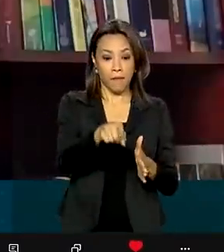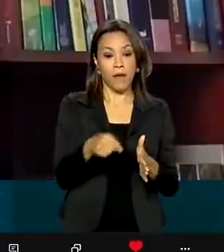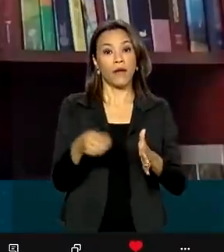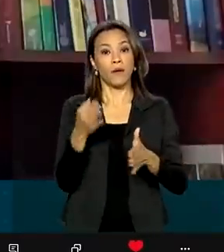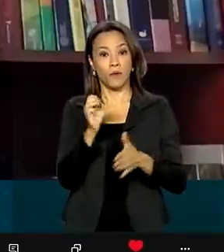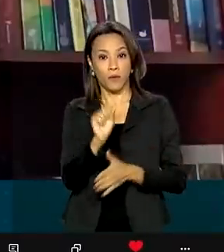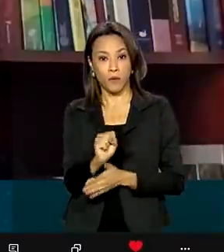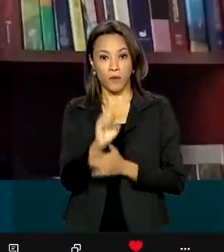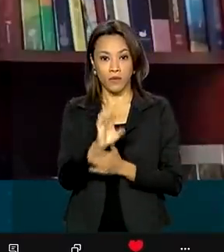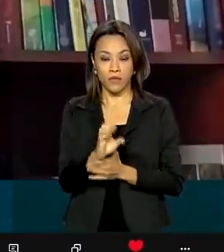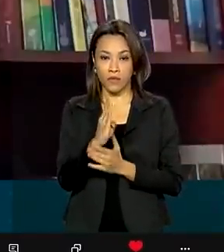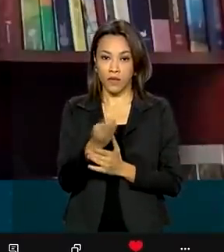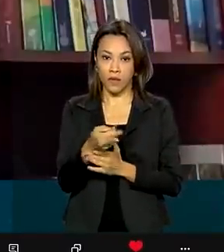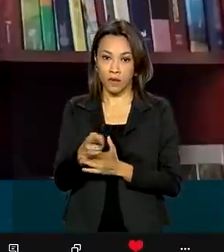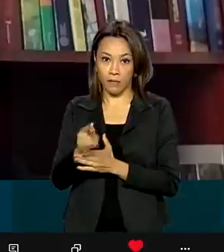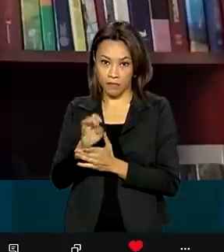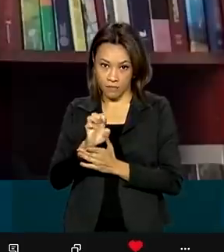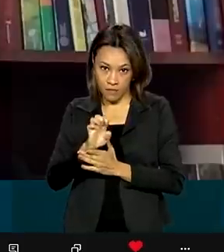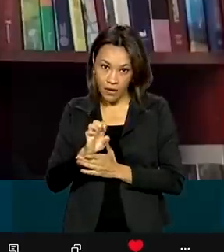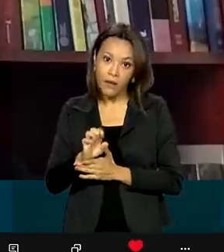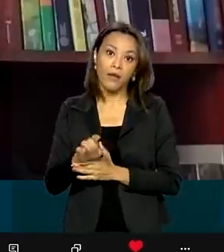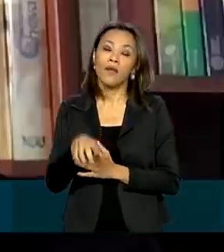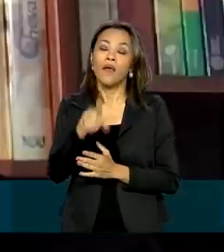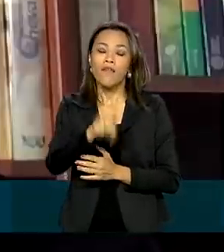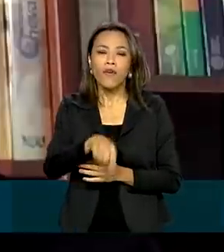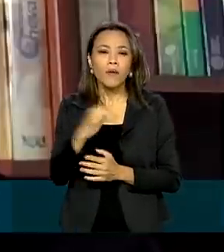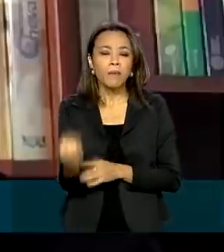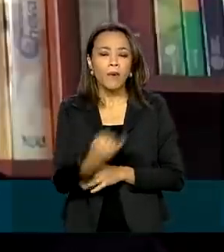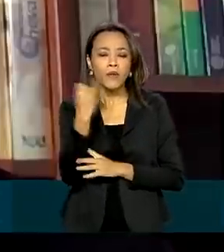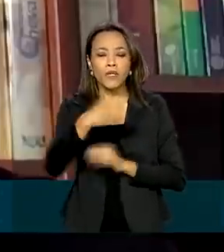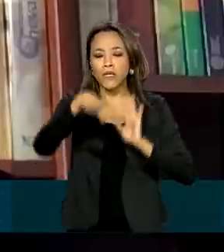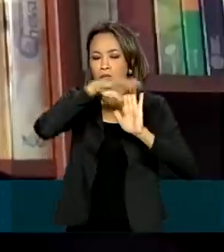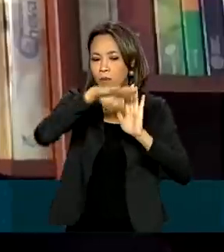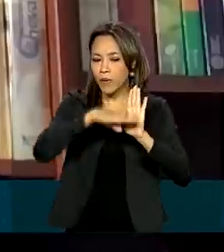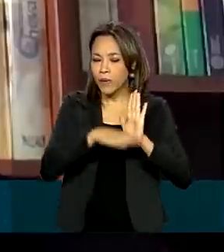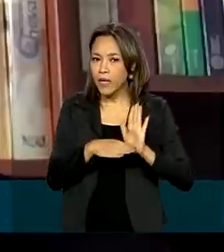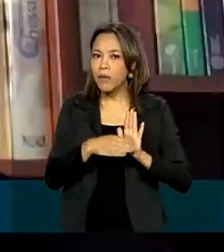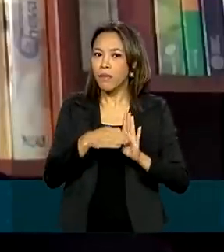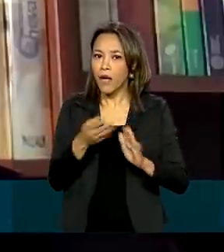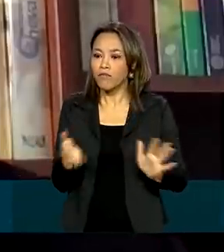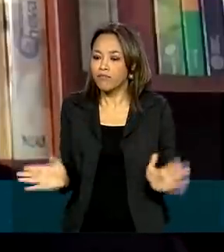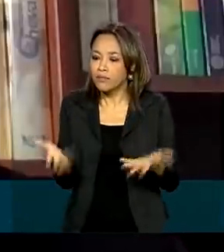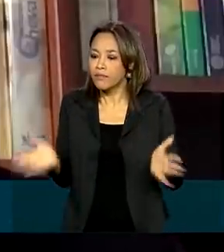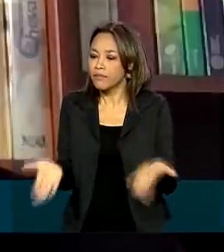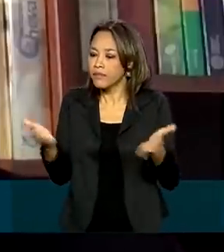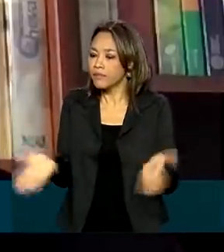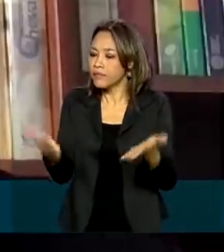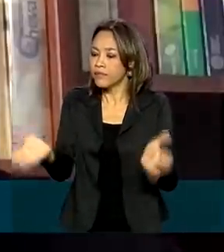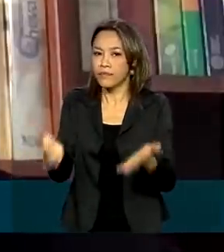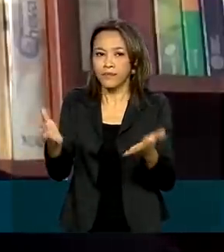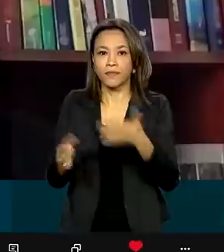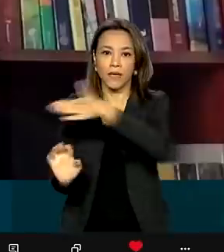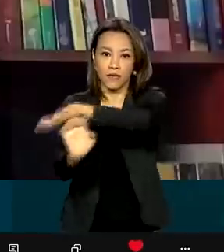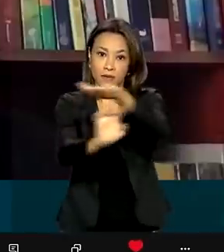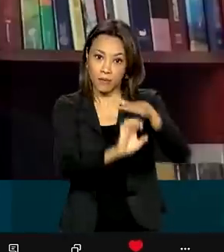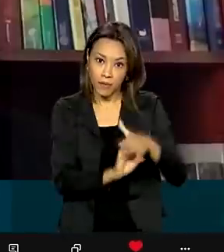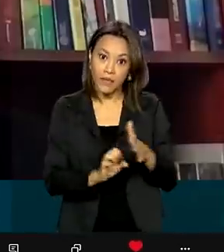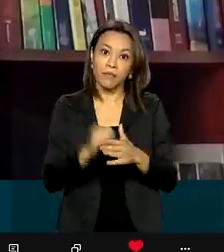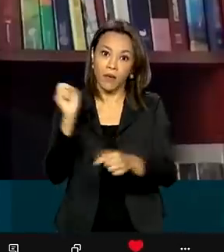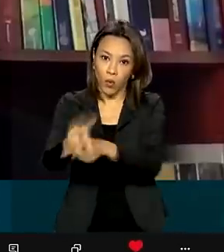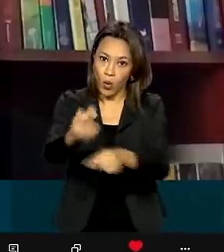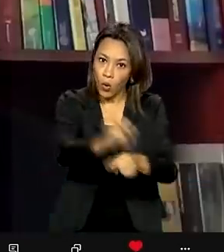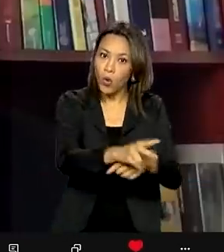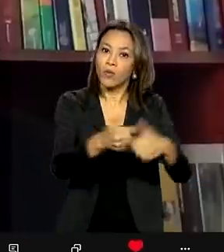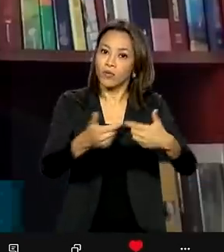crédito do Pronamp foi decisivo para incentivar os pequenos negócios a continuarem gerando emprego e renda no país. A micro e